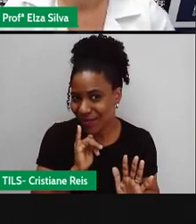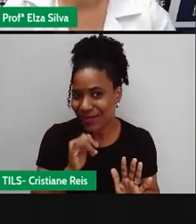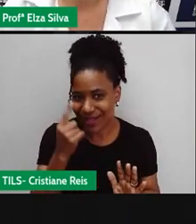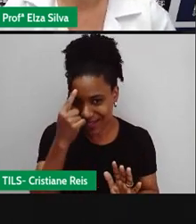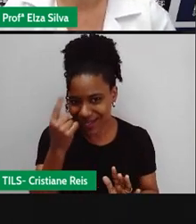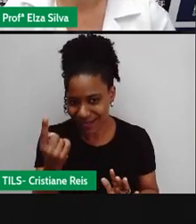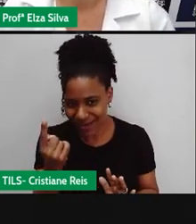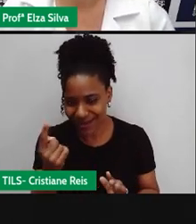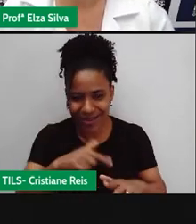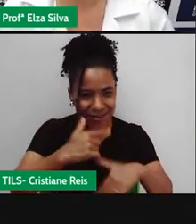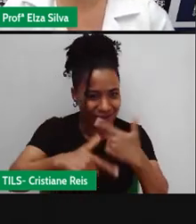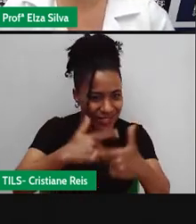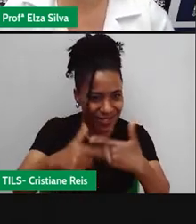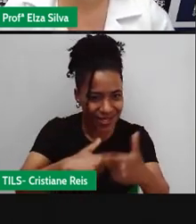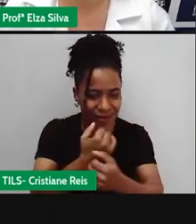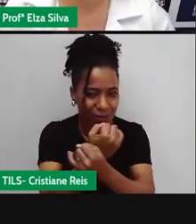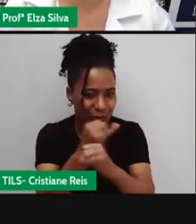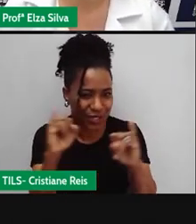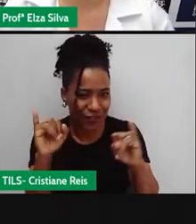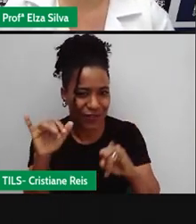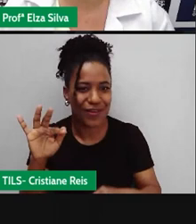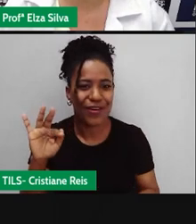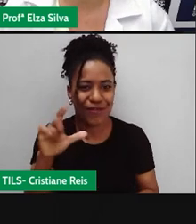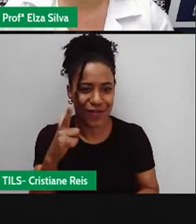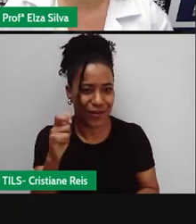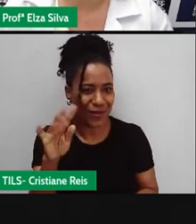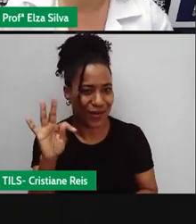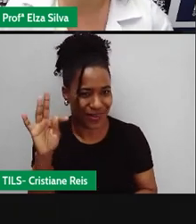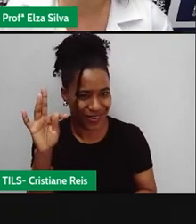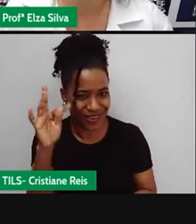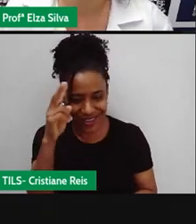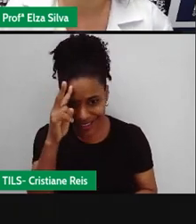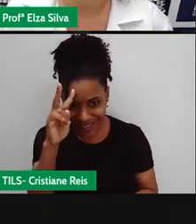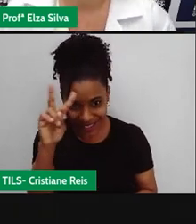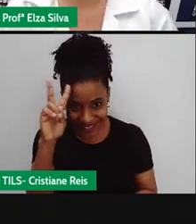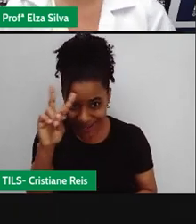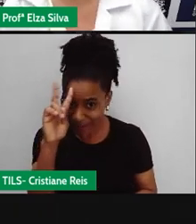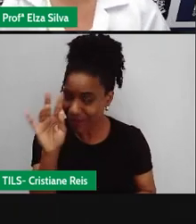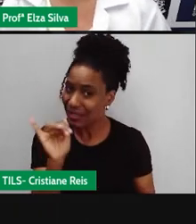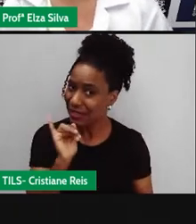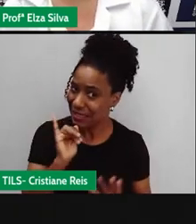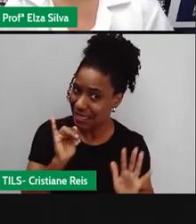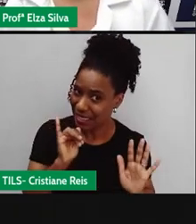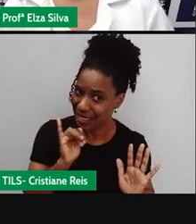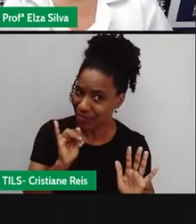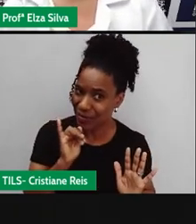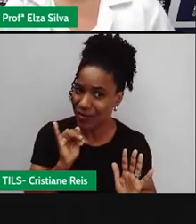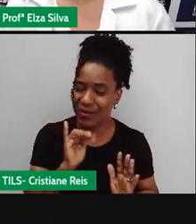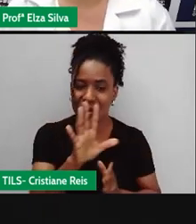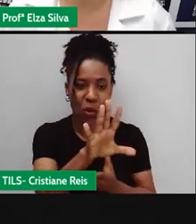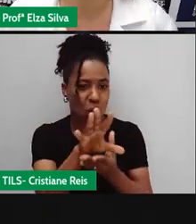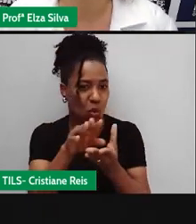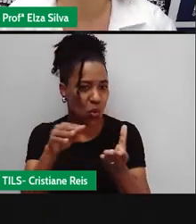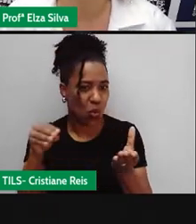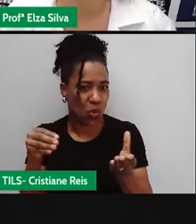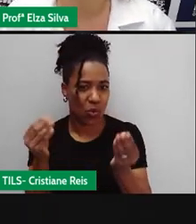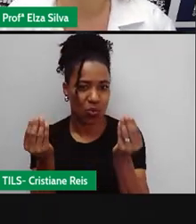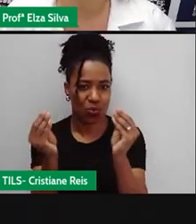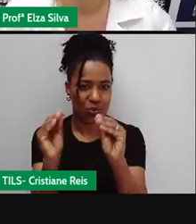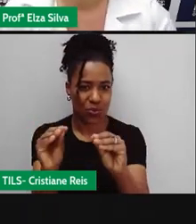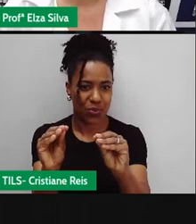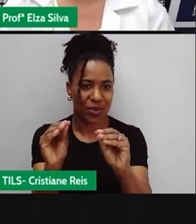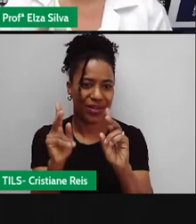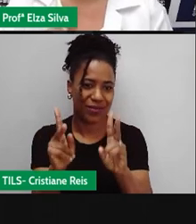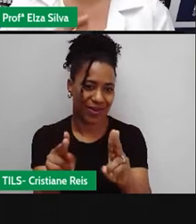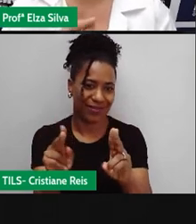É Missão Impossível Efeito Flow Por exemplo Não significa Que você Tenta escolher Esse